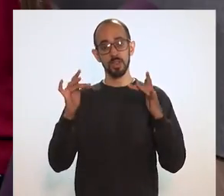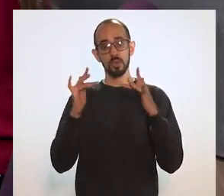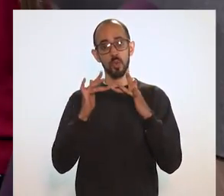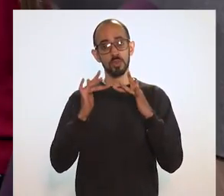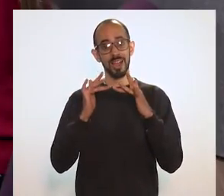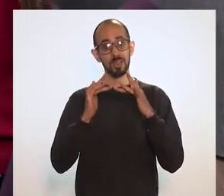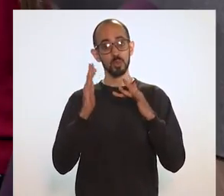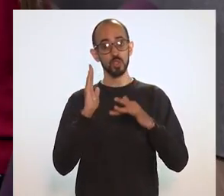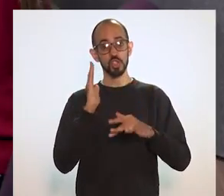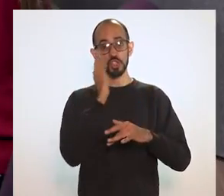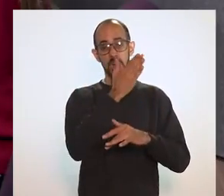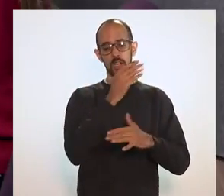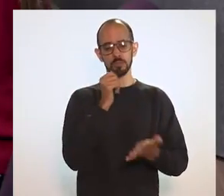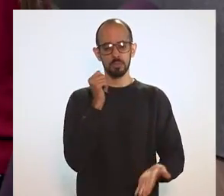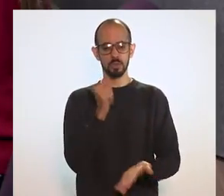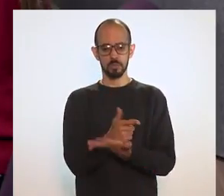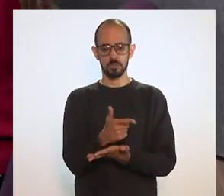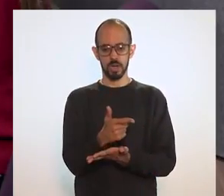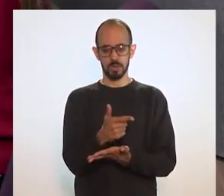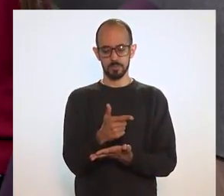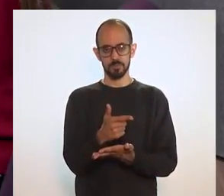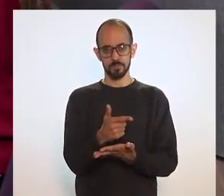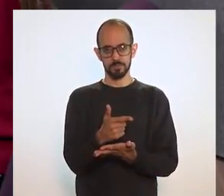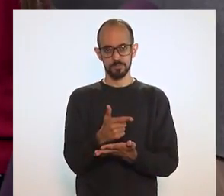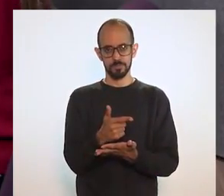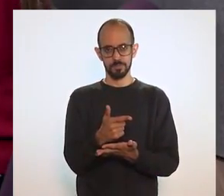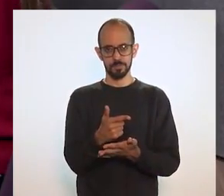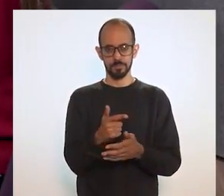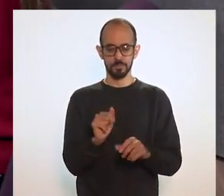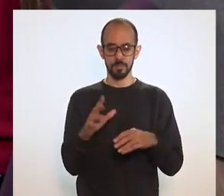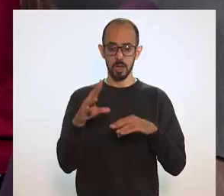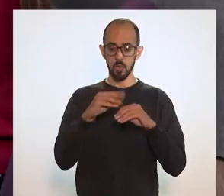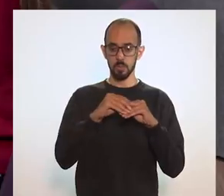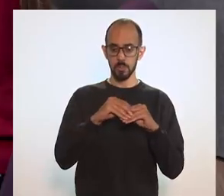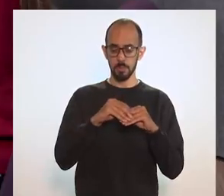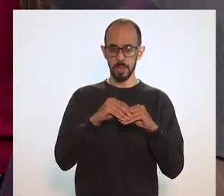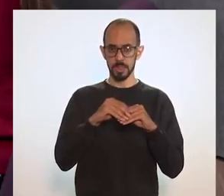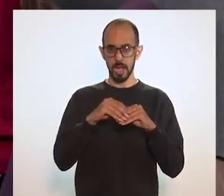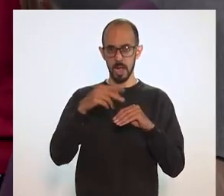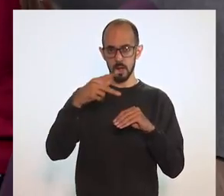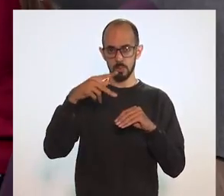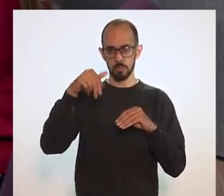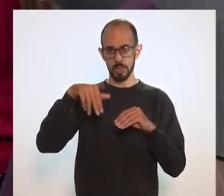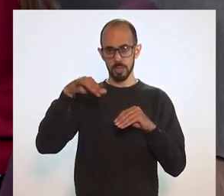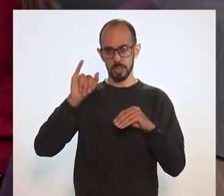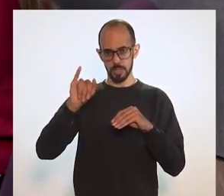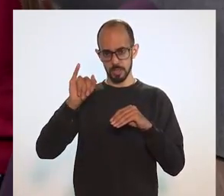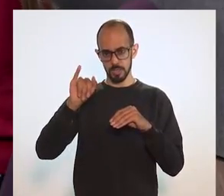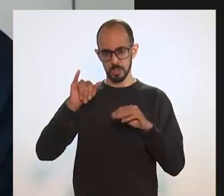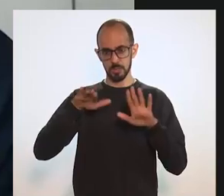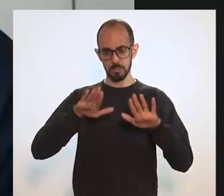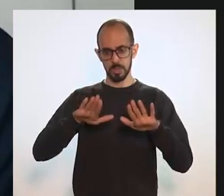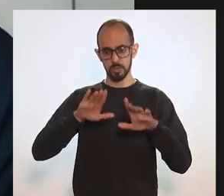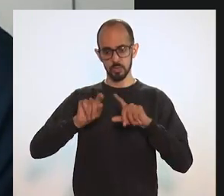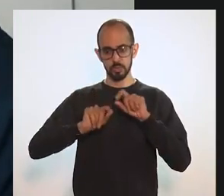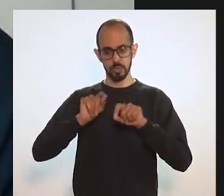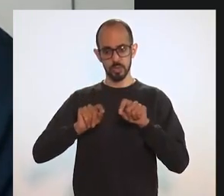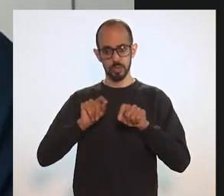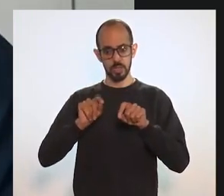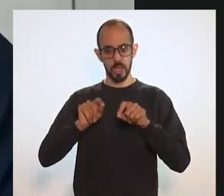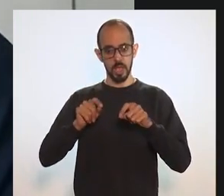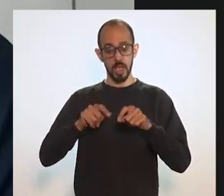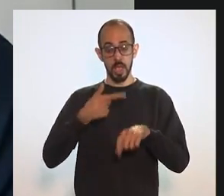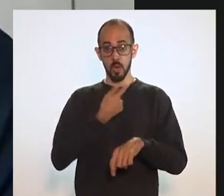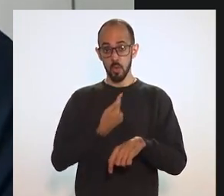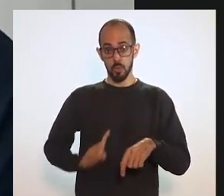com os laboratórios para comprar, de forma complementar ao PNI. Esses governos não querem sair do